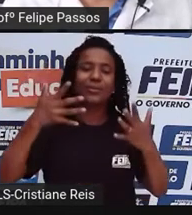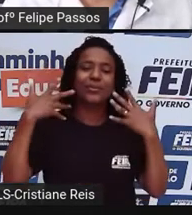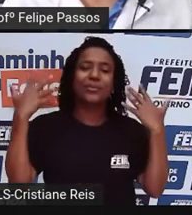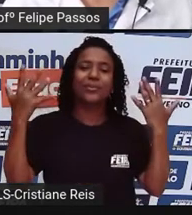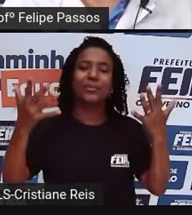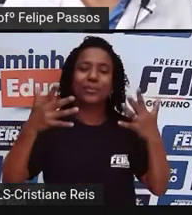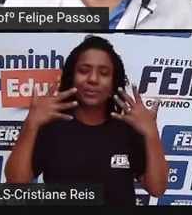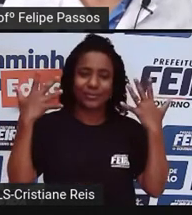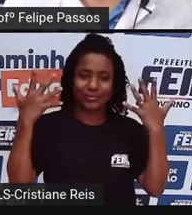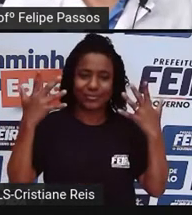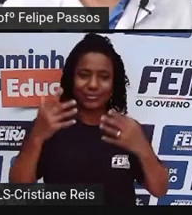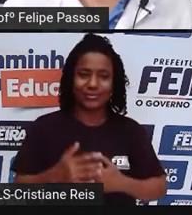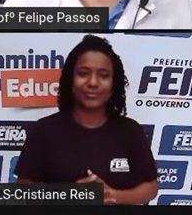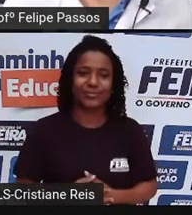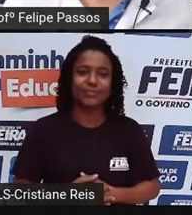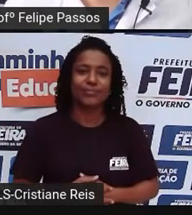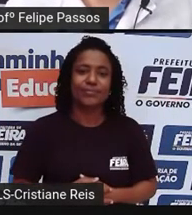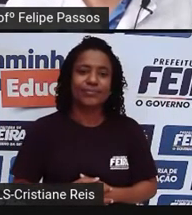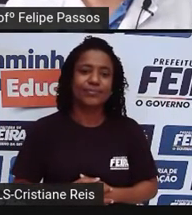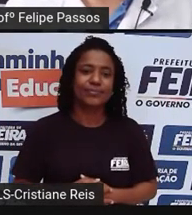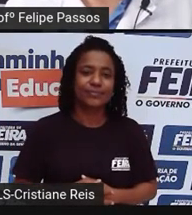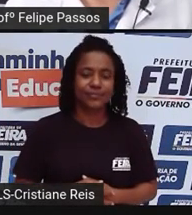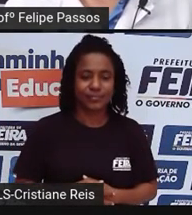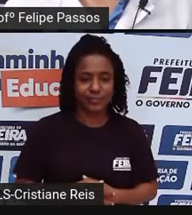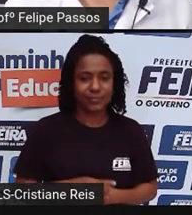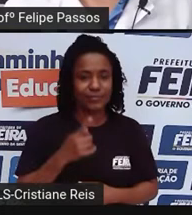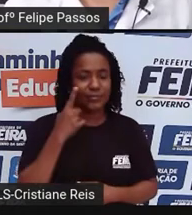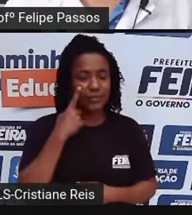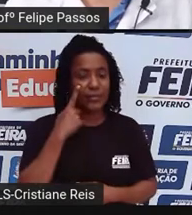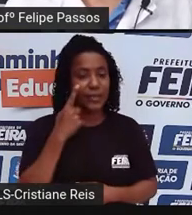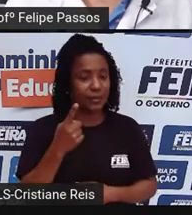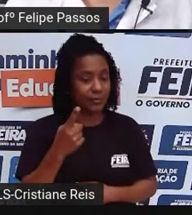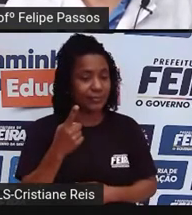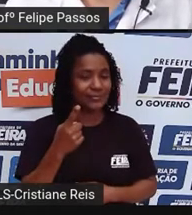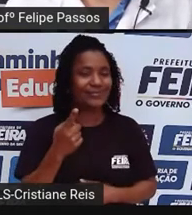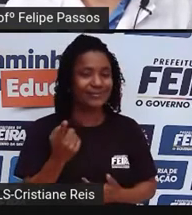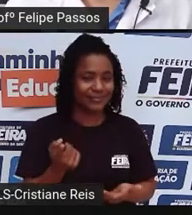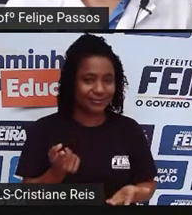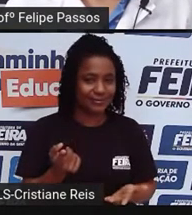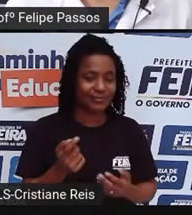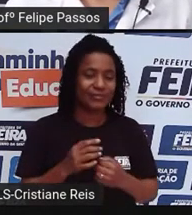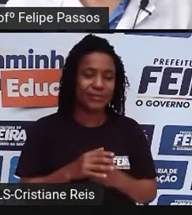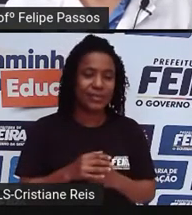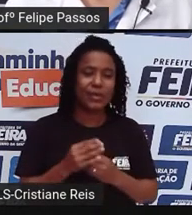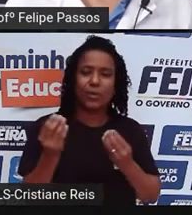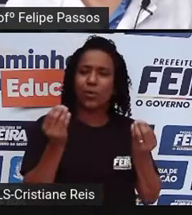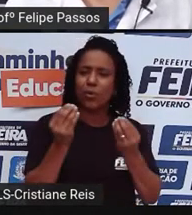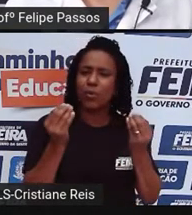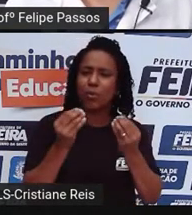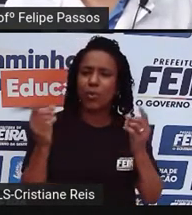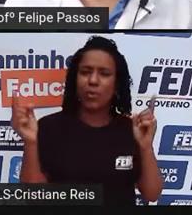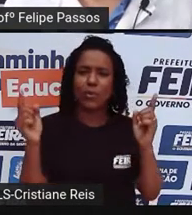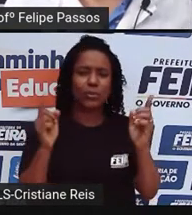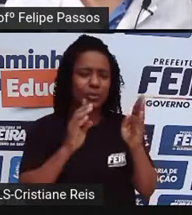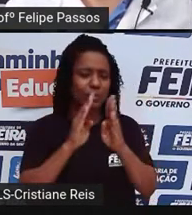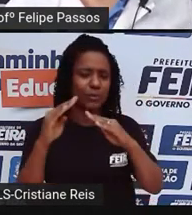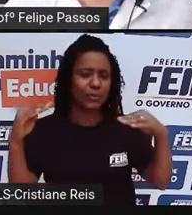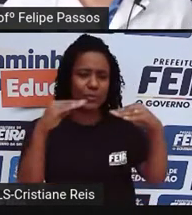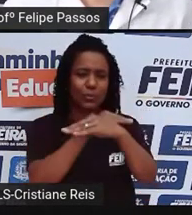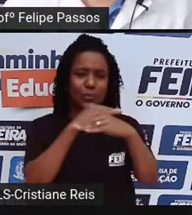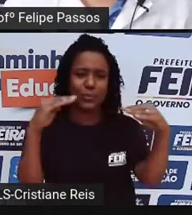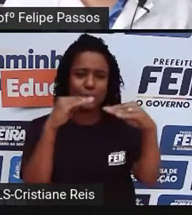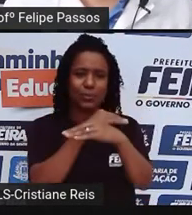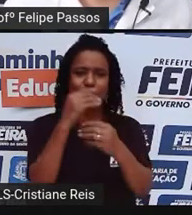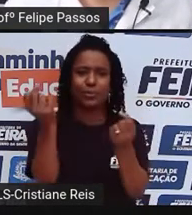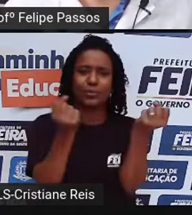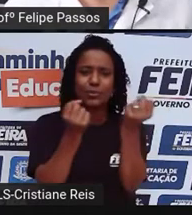Bom, falando nisso, em trânsito, em transporte, vamos compreender juntos quem é que manda, quem